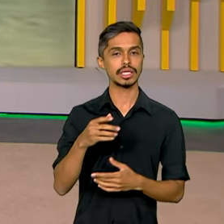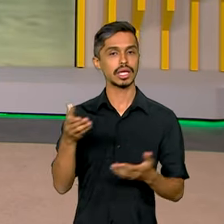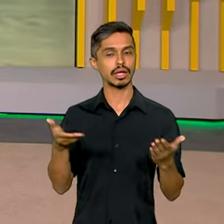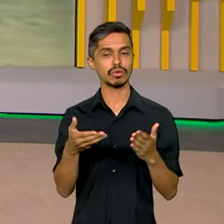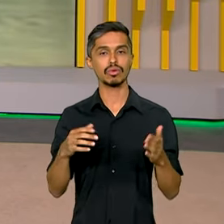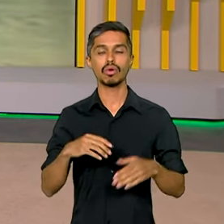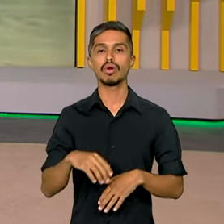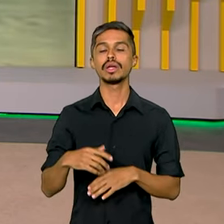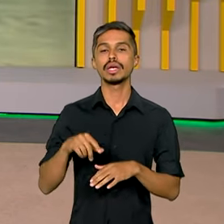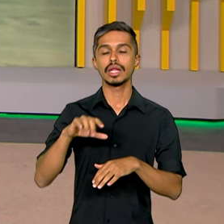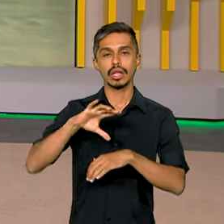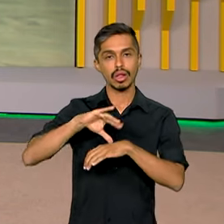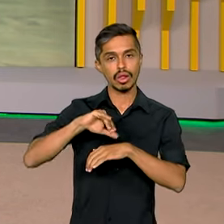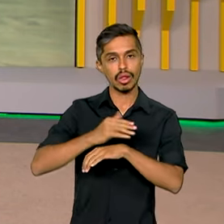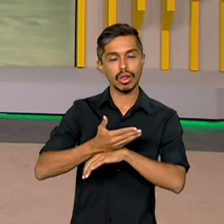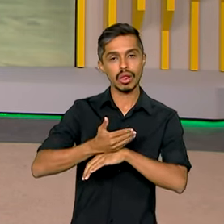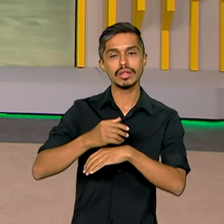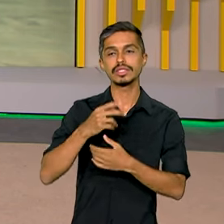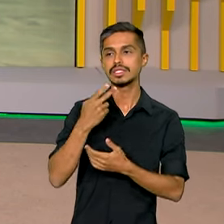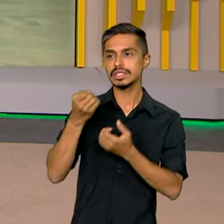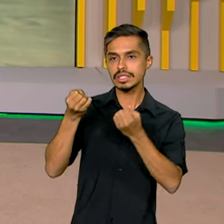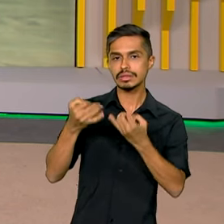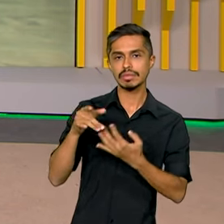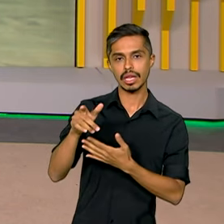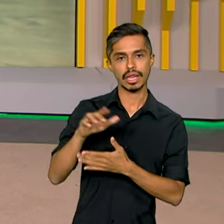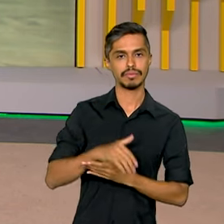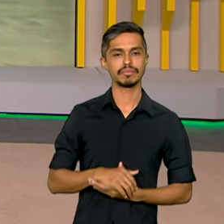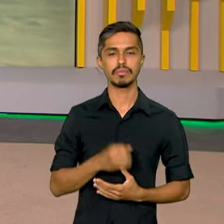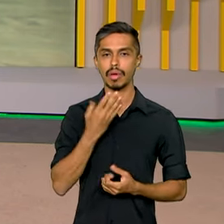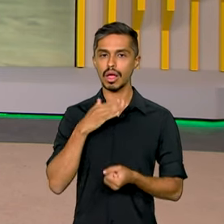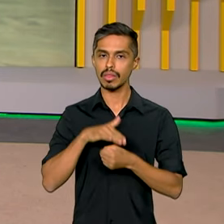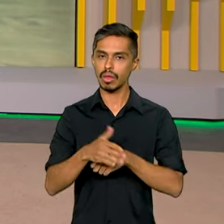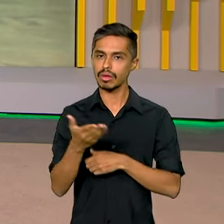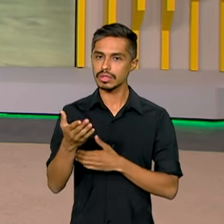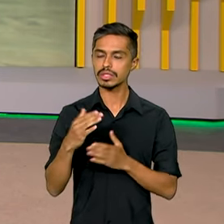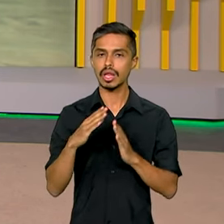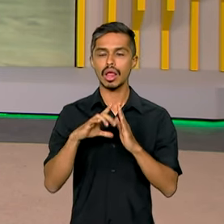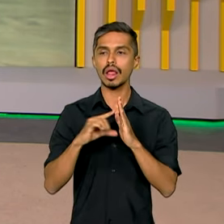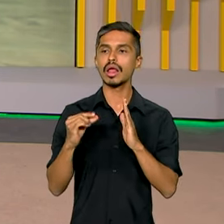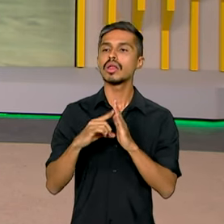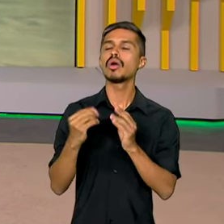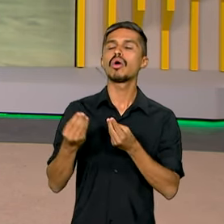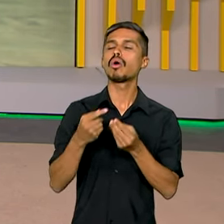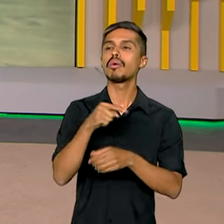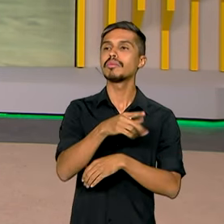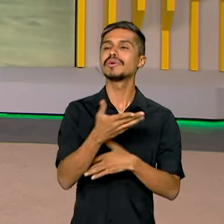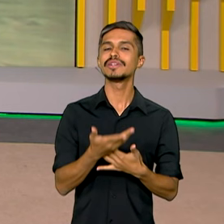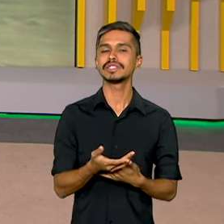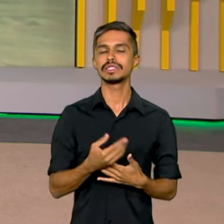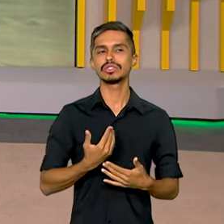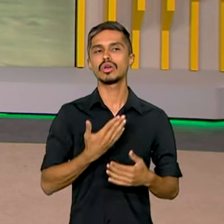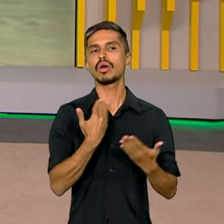Planalto e conversa com a gente de lá. Boa noite, Pablo. Como serão essas conversas?